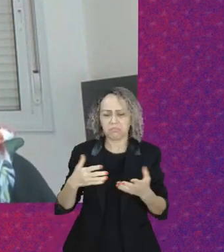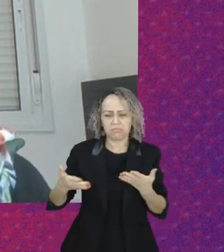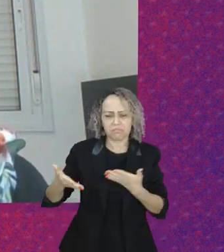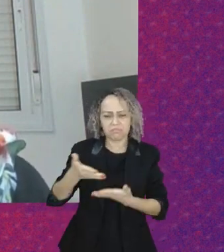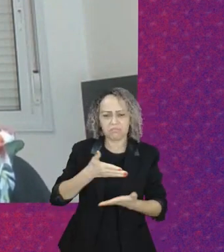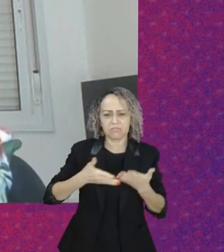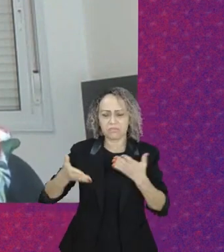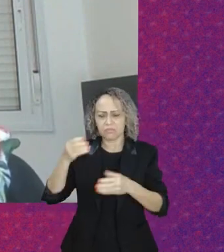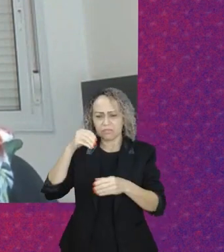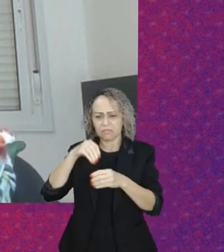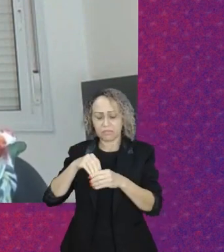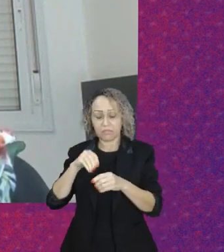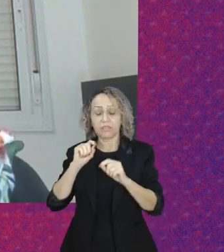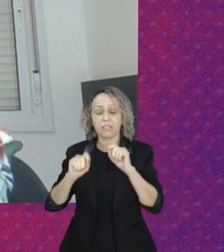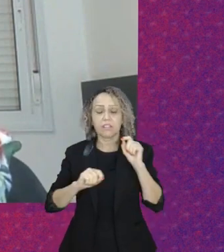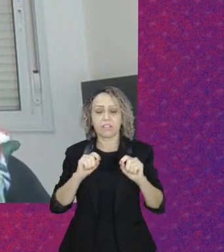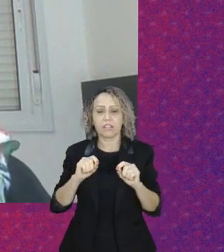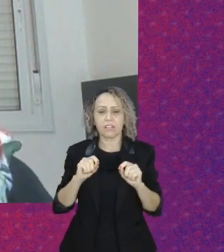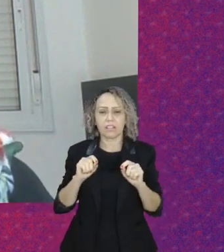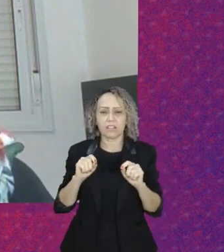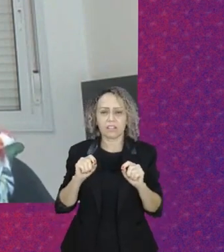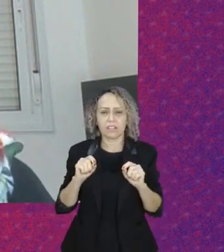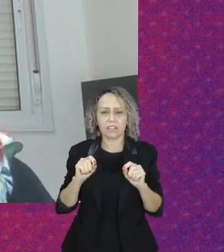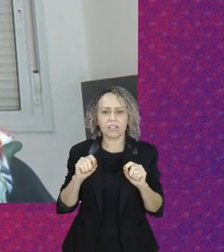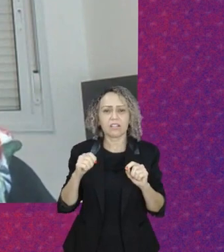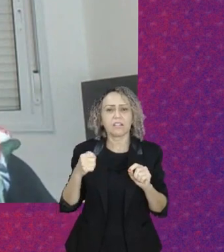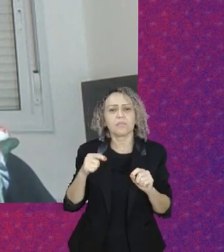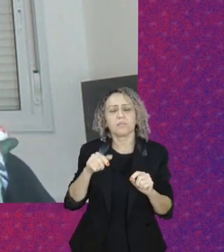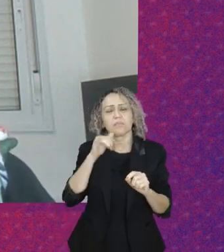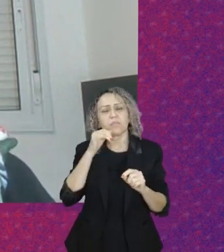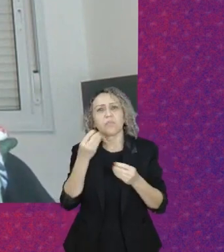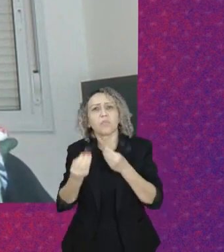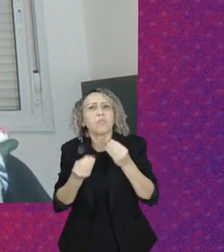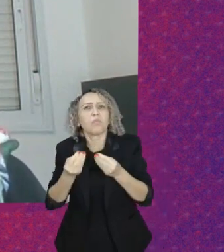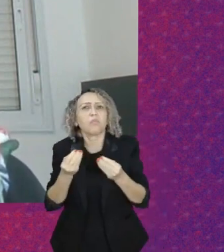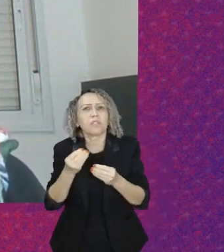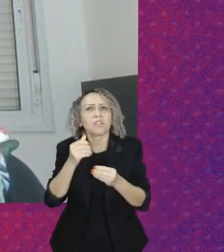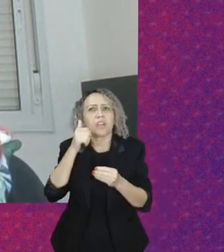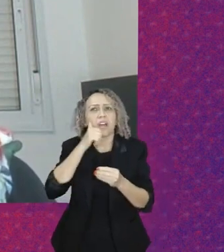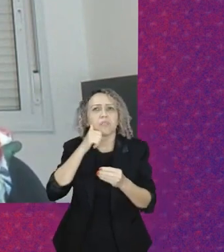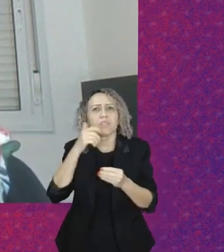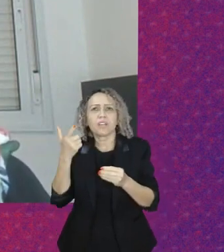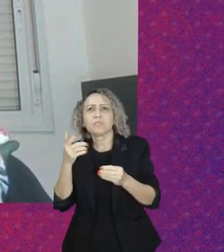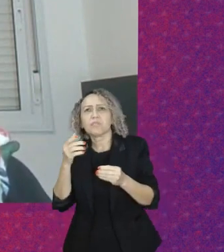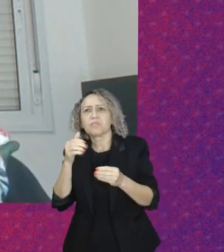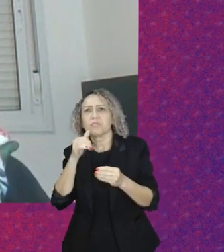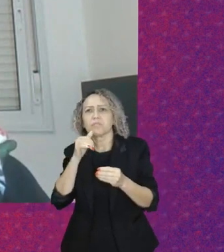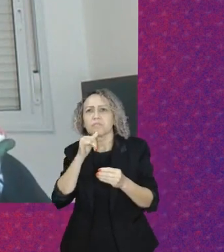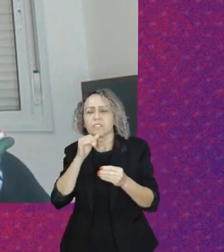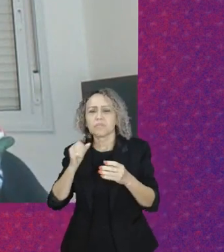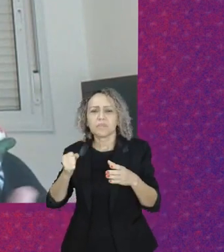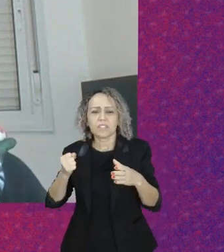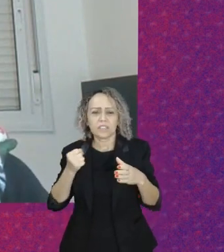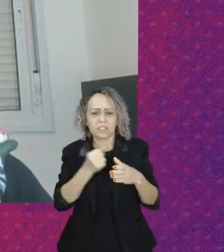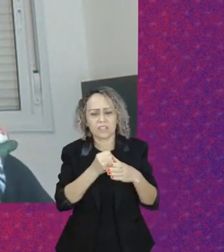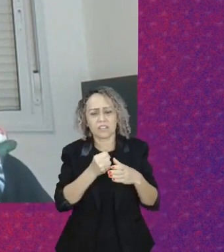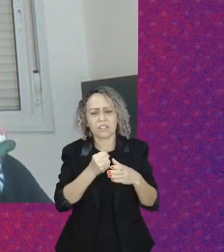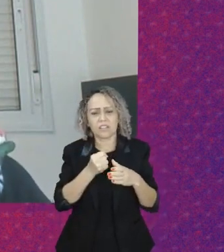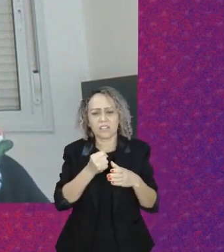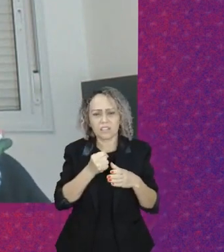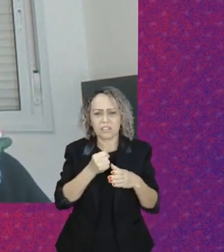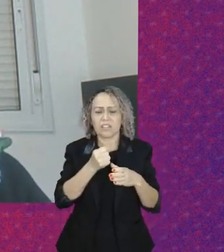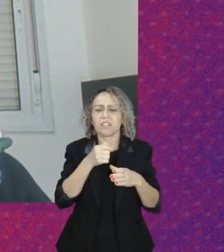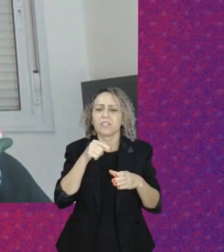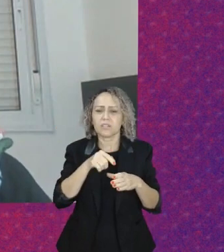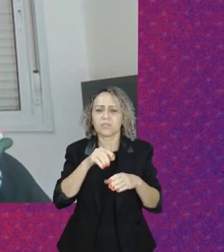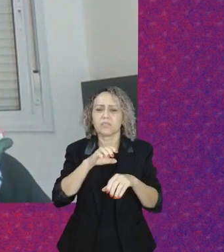acesso ao transporte coletivo, mas também a possibilidade de você